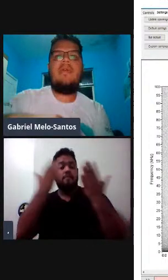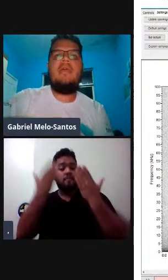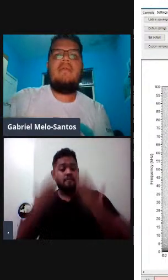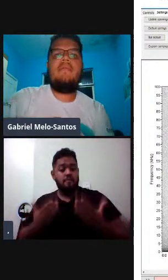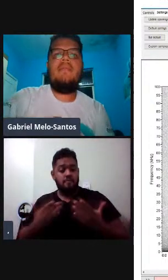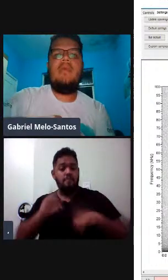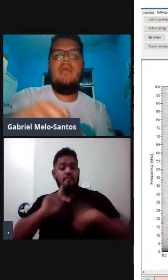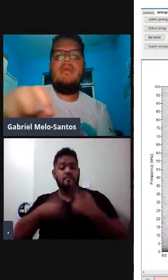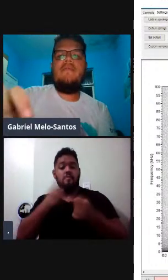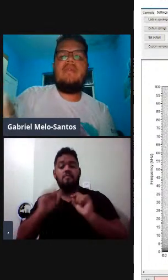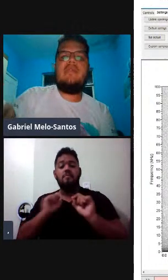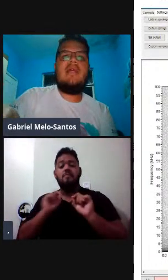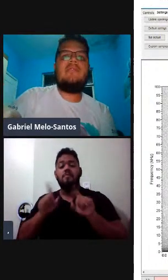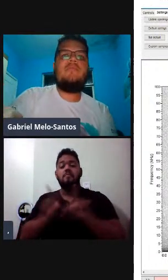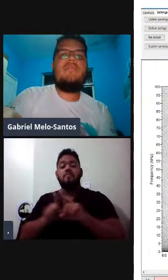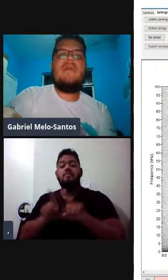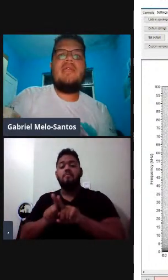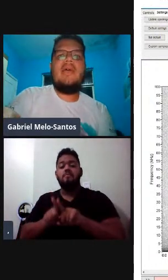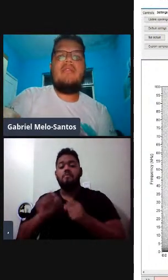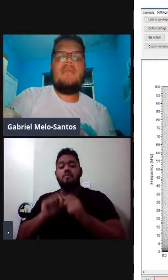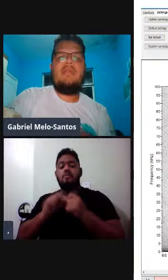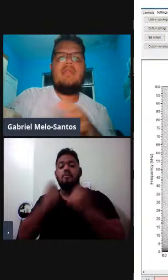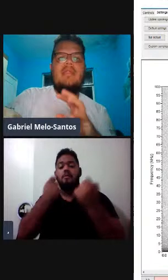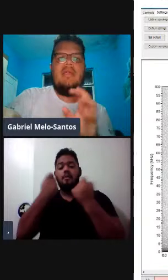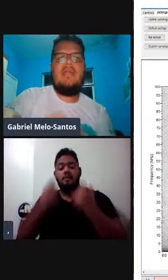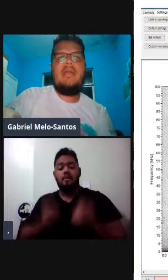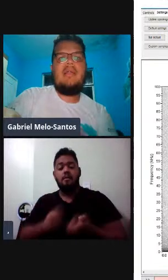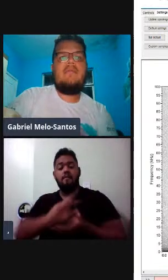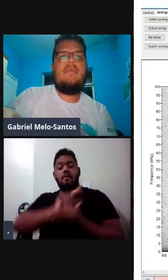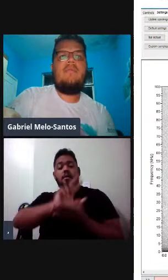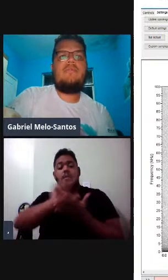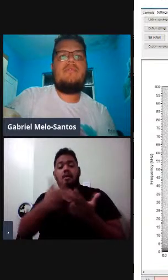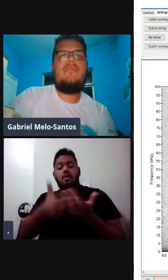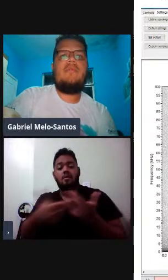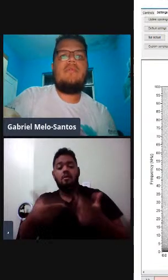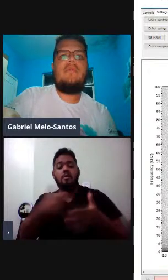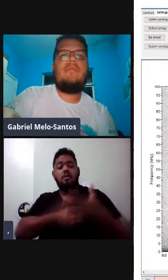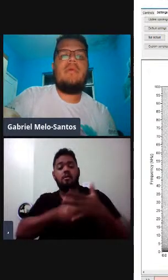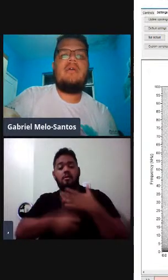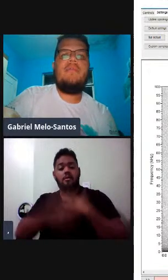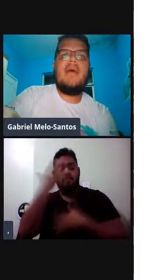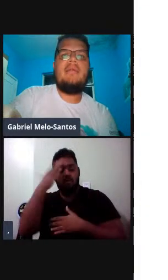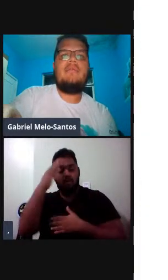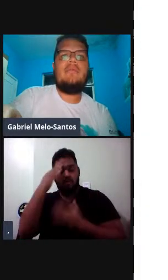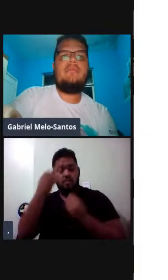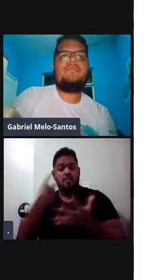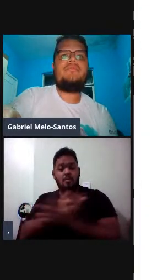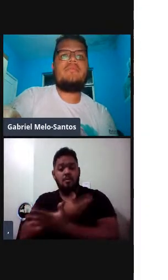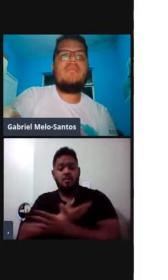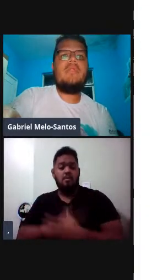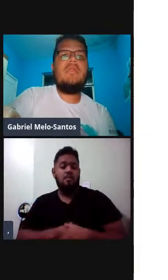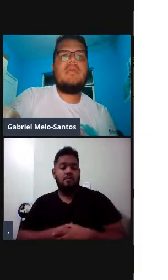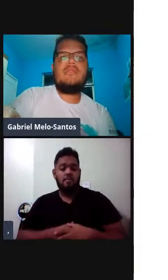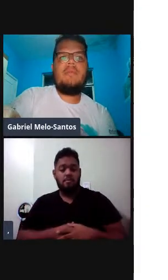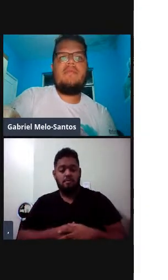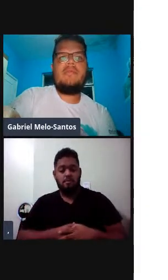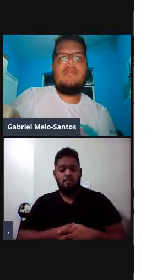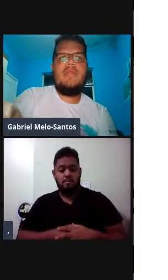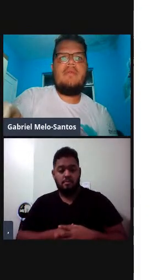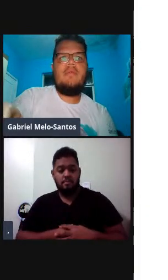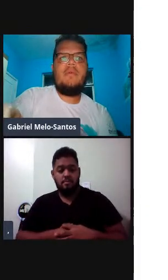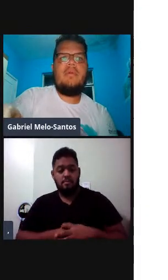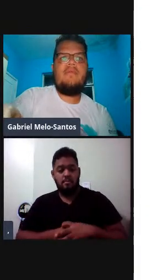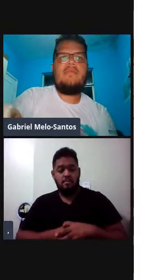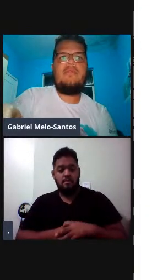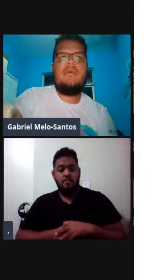depois a gente fez análises multivariadas para entender como as opções foram agrupadas. aqui só